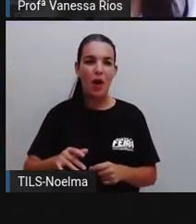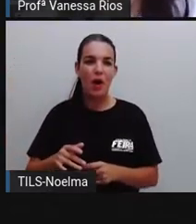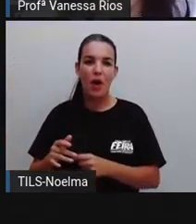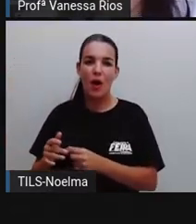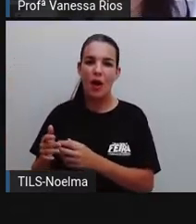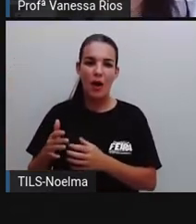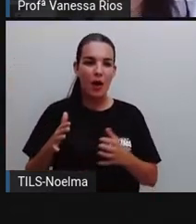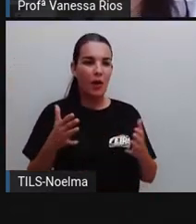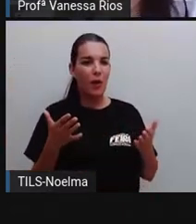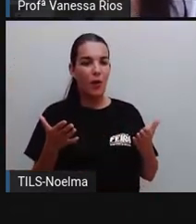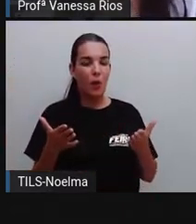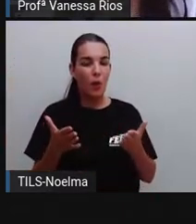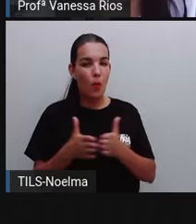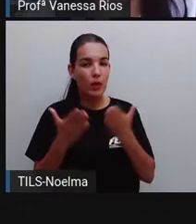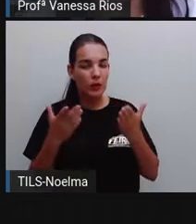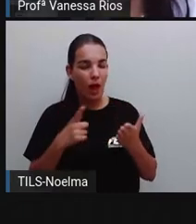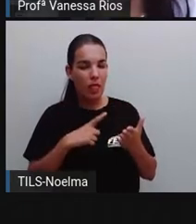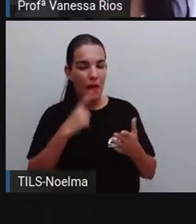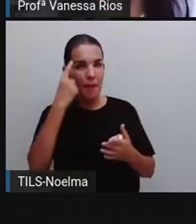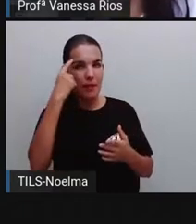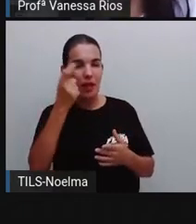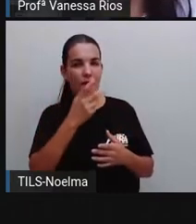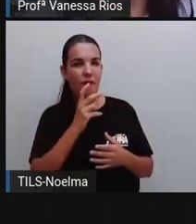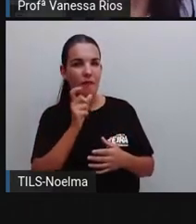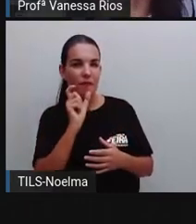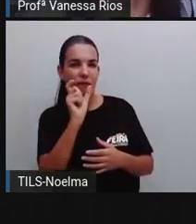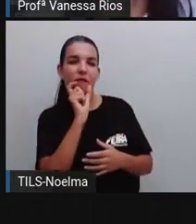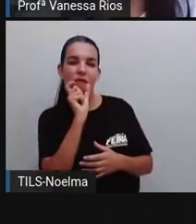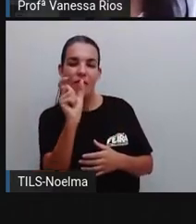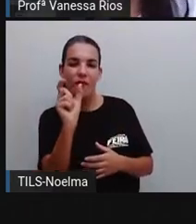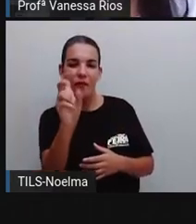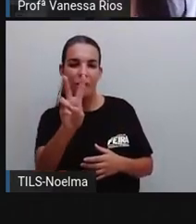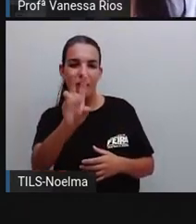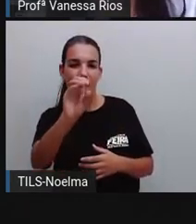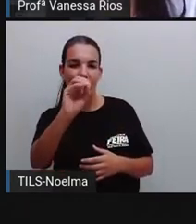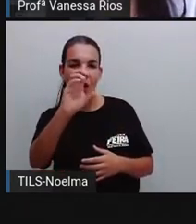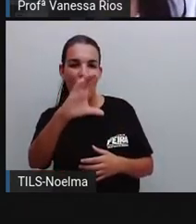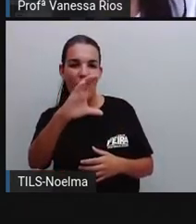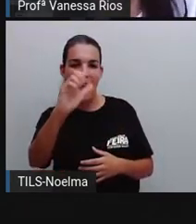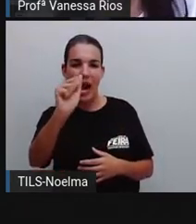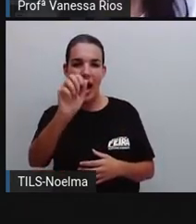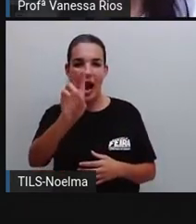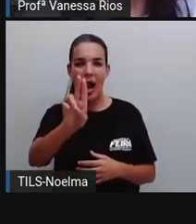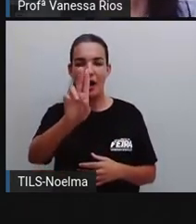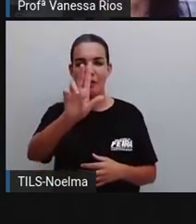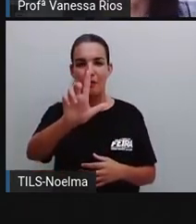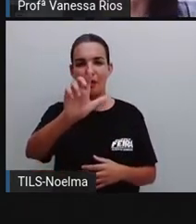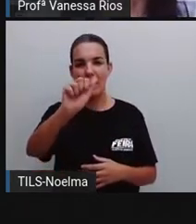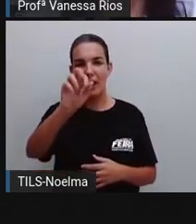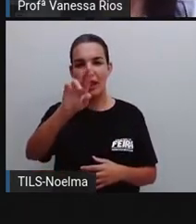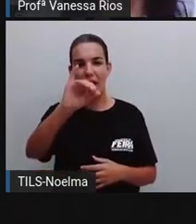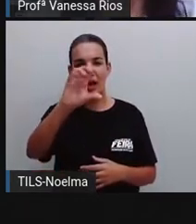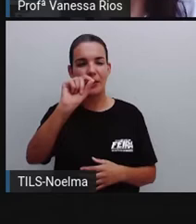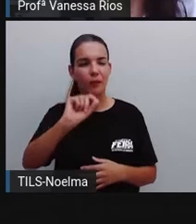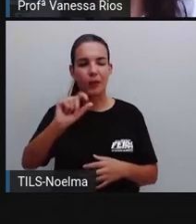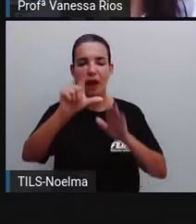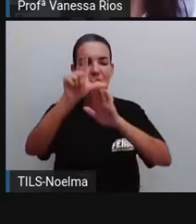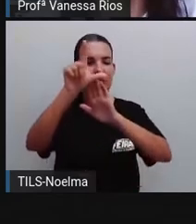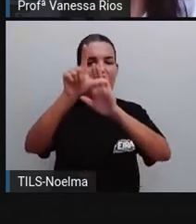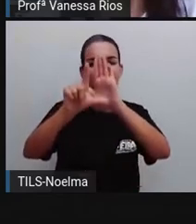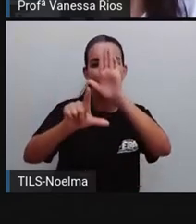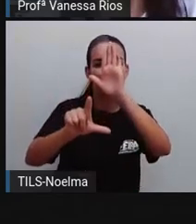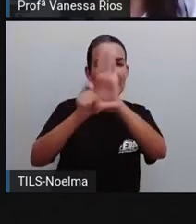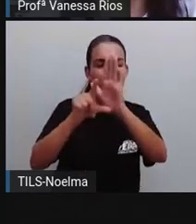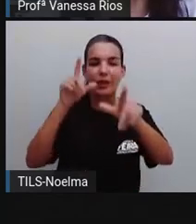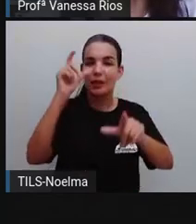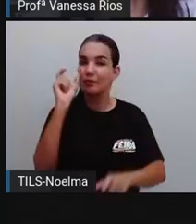de palavras. E quando a Pró se propõe aí a trabalhar com vocês uma lista de palavras, é porque a gente precisa